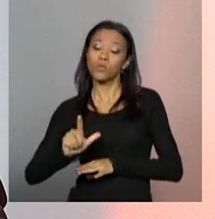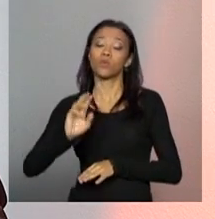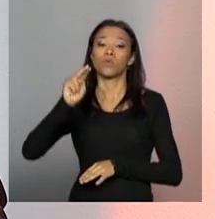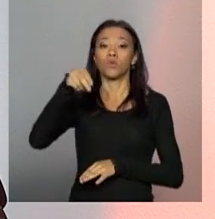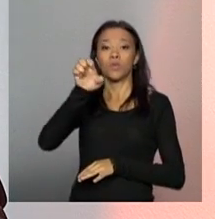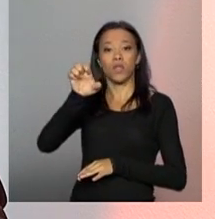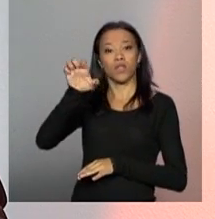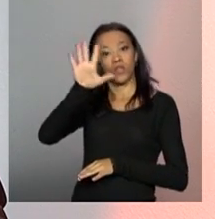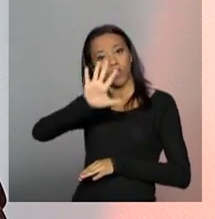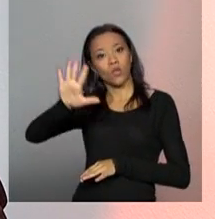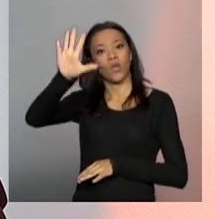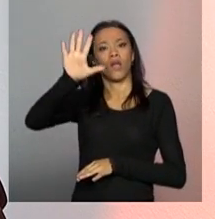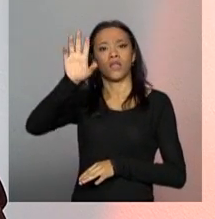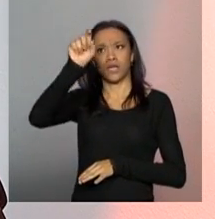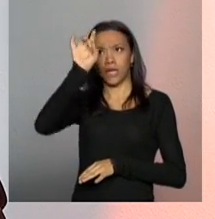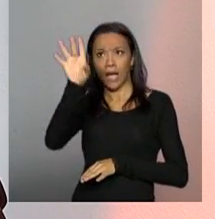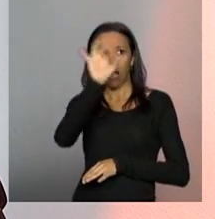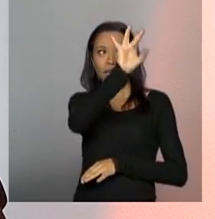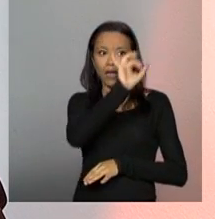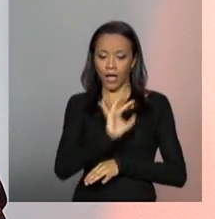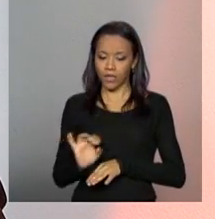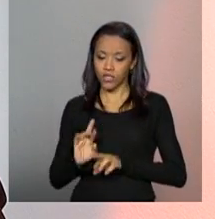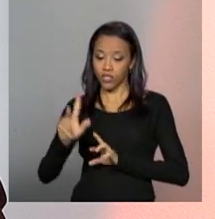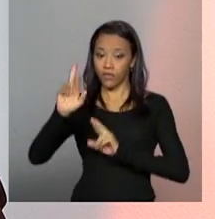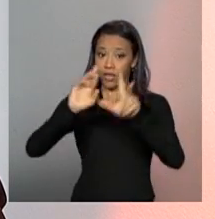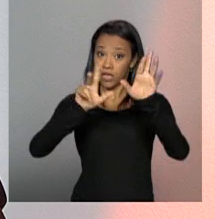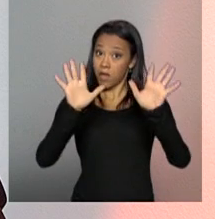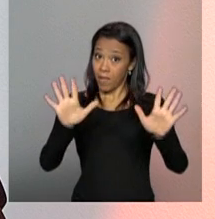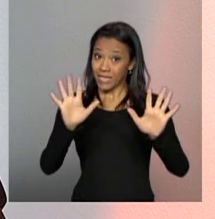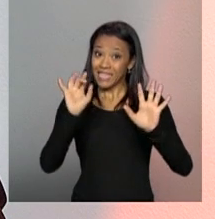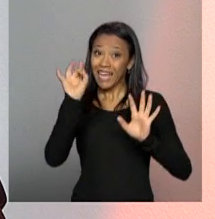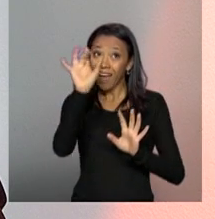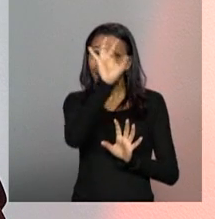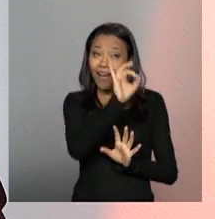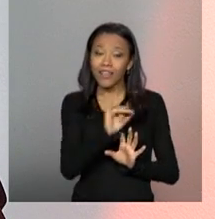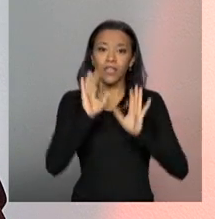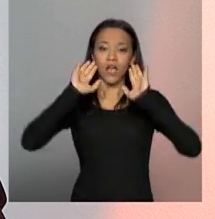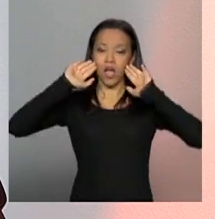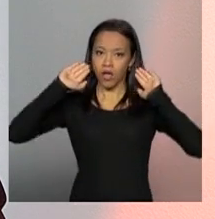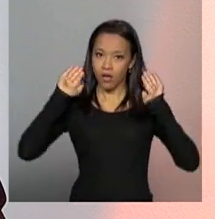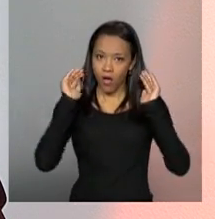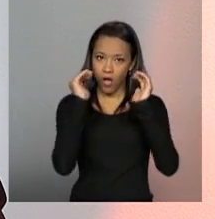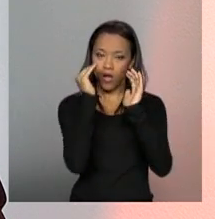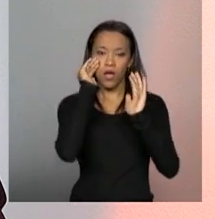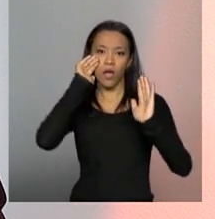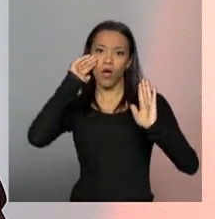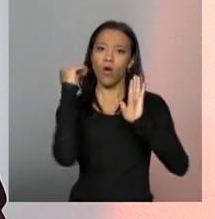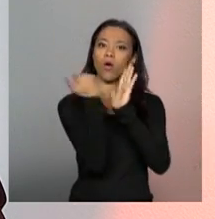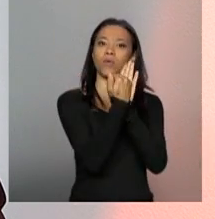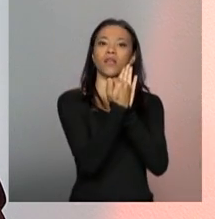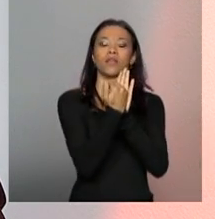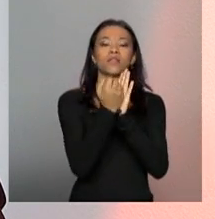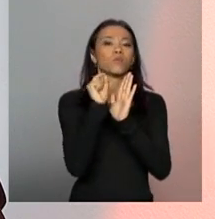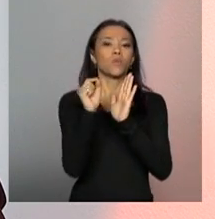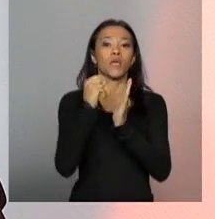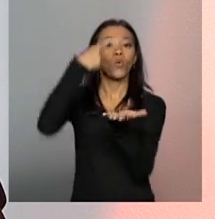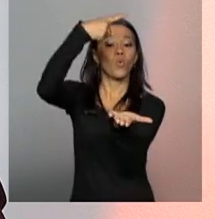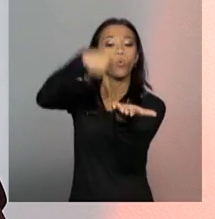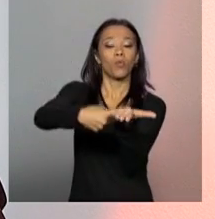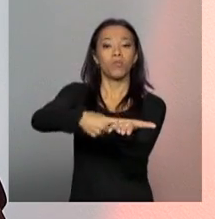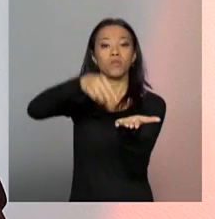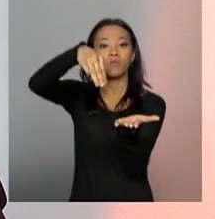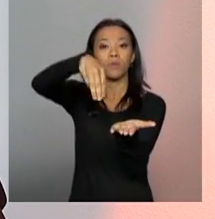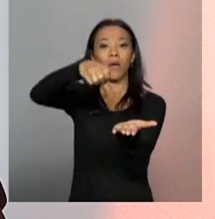quando cumpridas as metas do pacto federativo, quando cada ente consegue cumprir tudo aquilo que é de